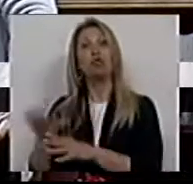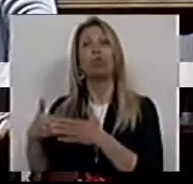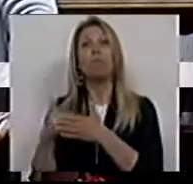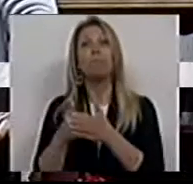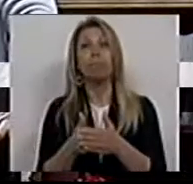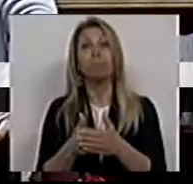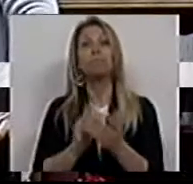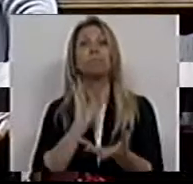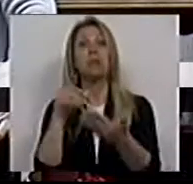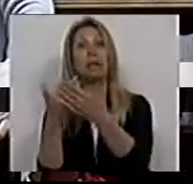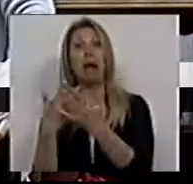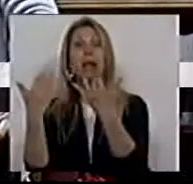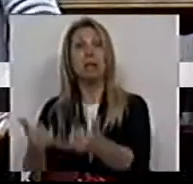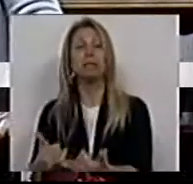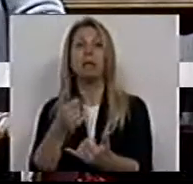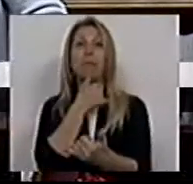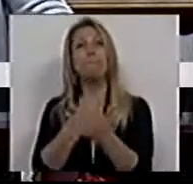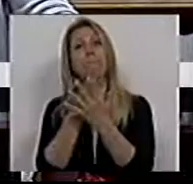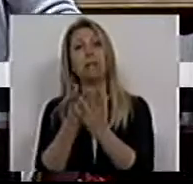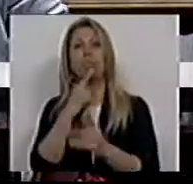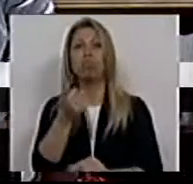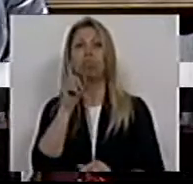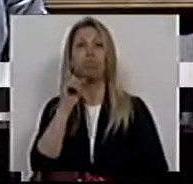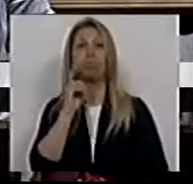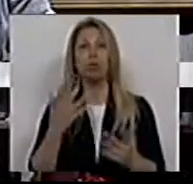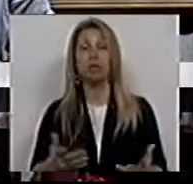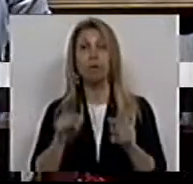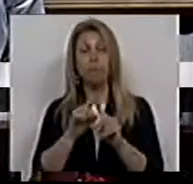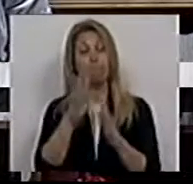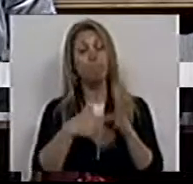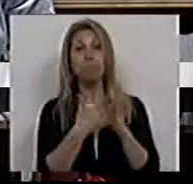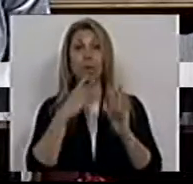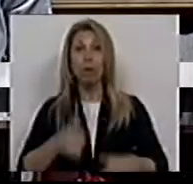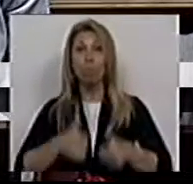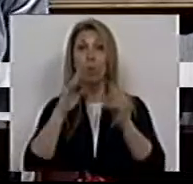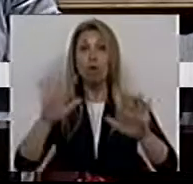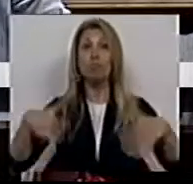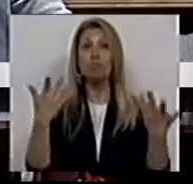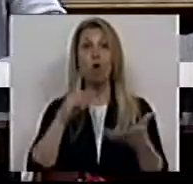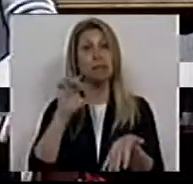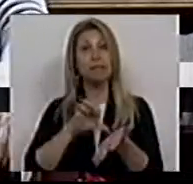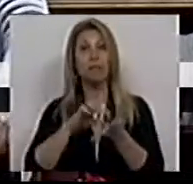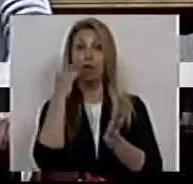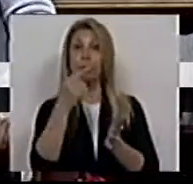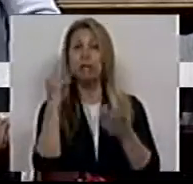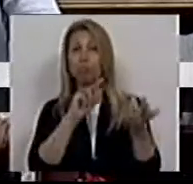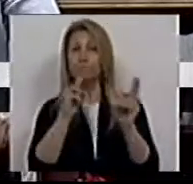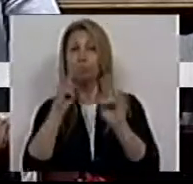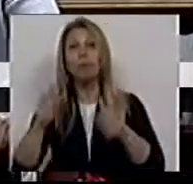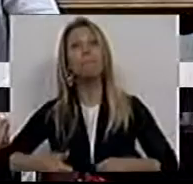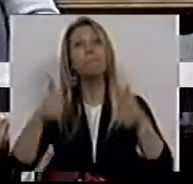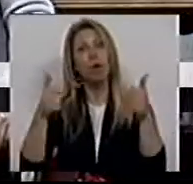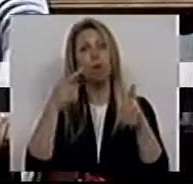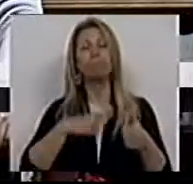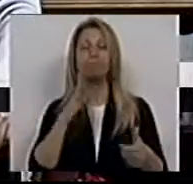da medida de proteção. Mas neste quadro de melhorias que possam ser feitas em sede de especialidade, mais uma vez subscrever a